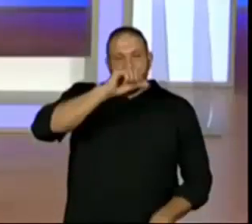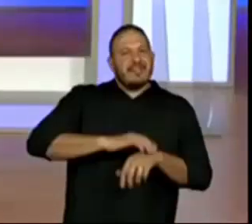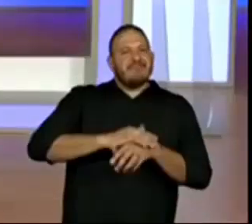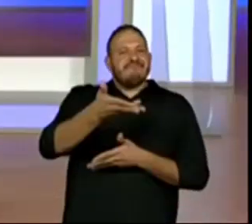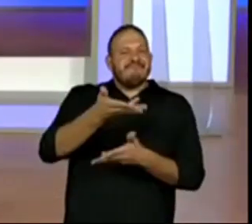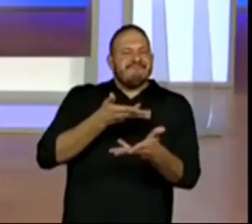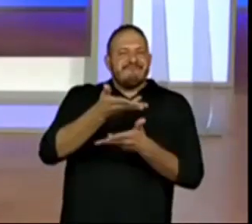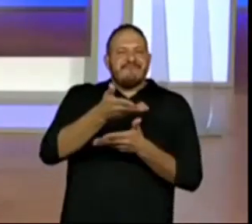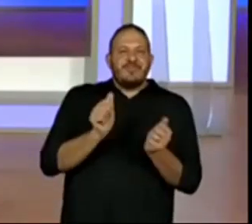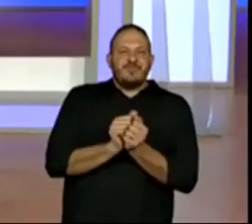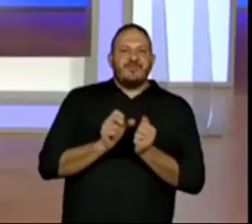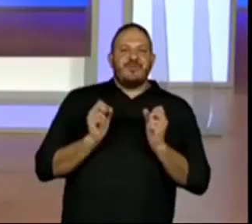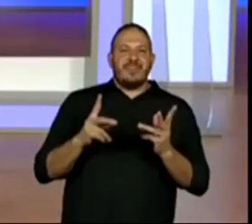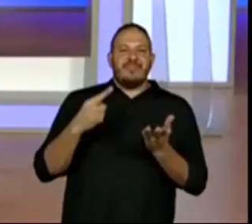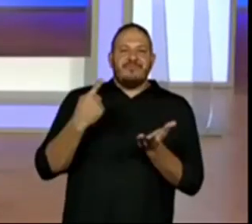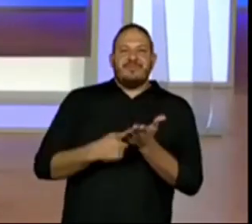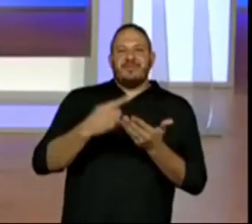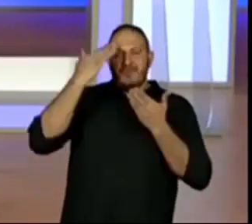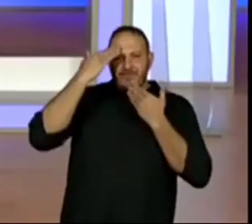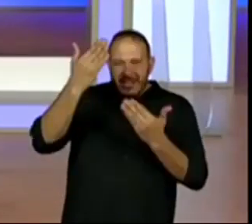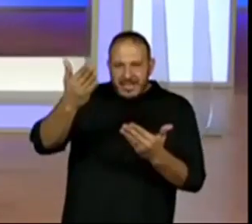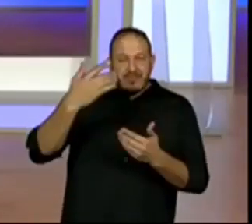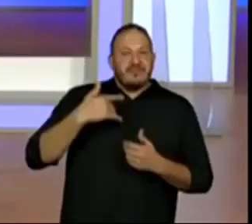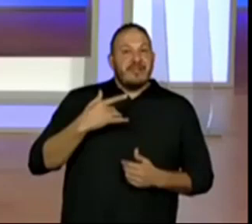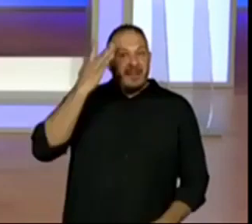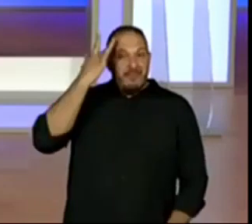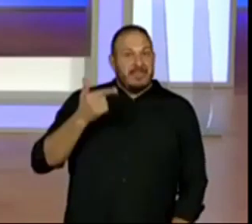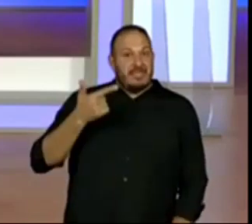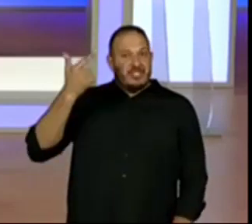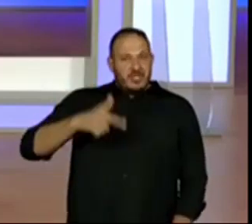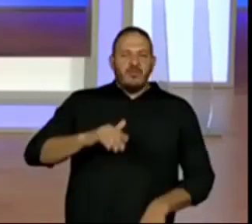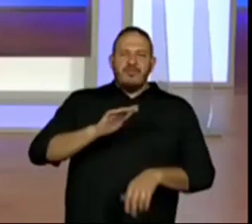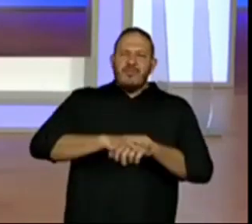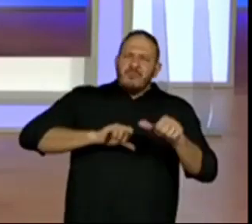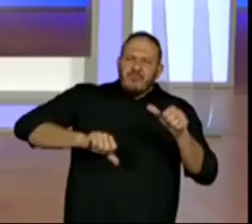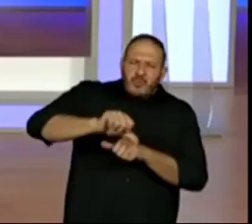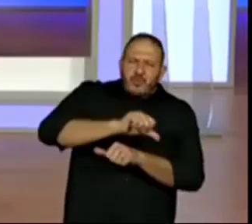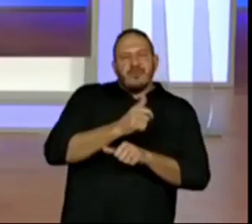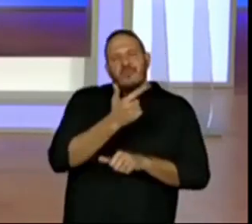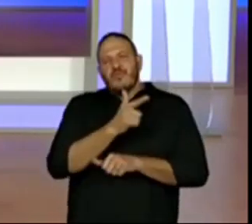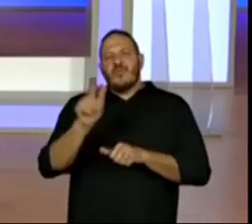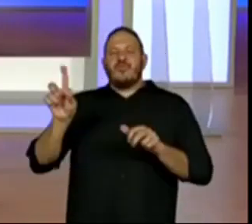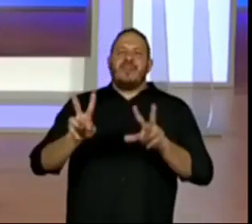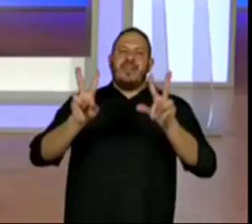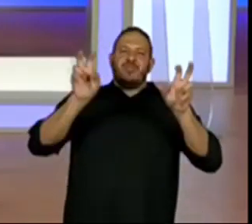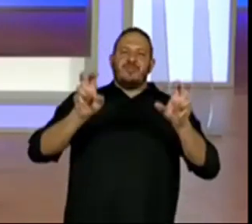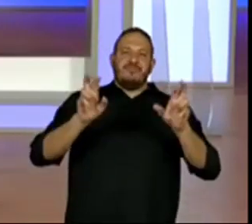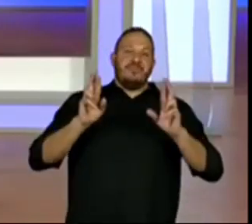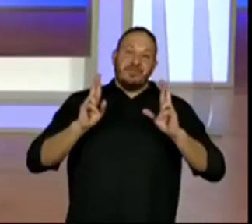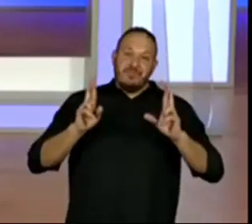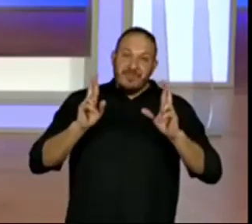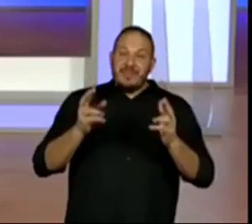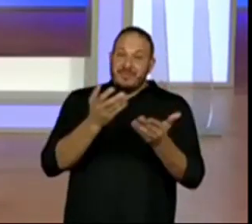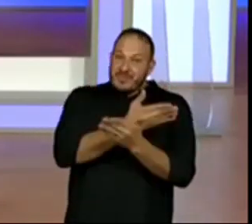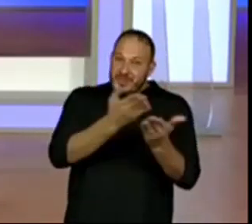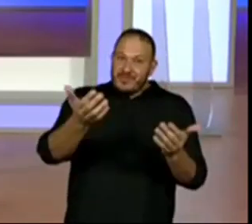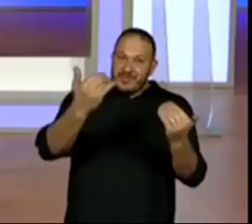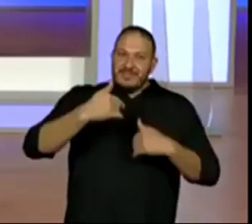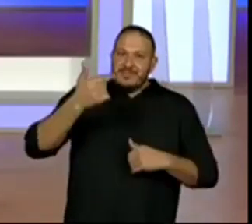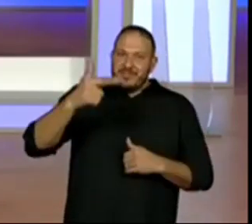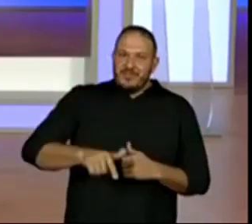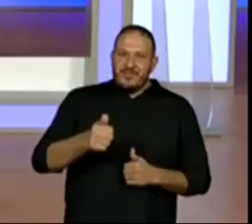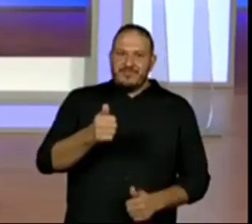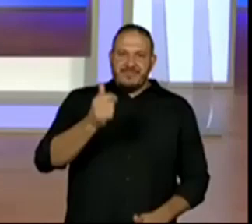Combinado? Então, muito, muito obrigada. Amanhã a gente muda um pouquinho de assunto. Eu espero contar com todos vocês.